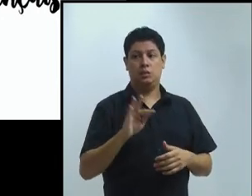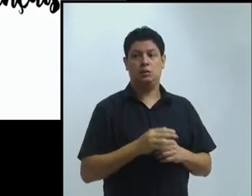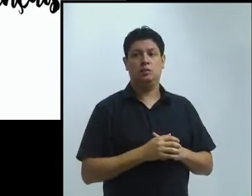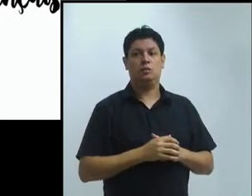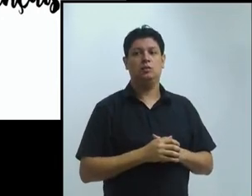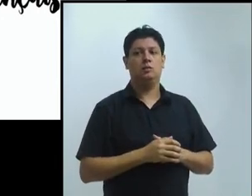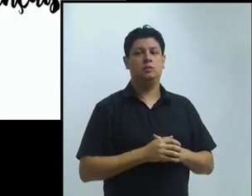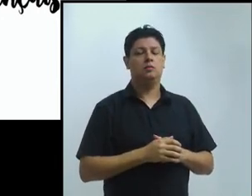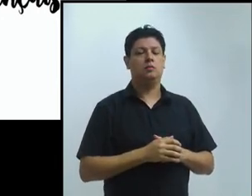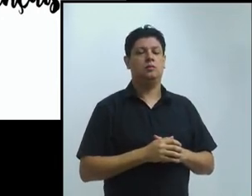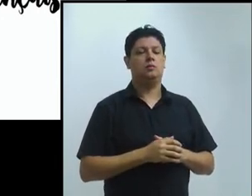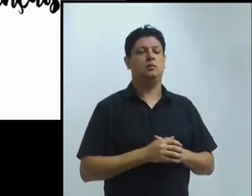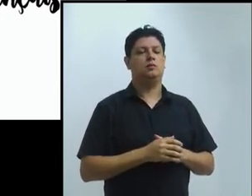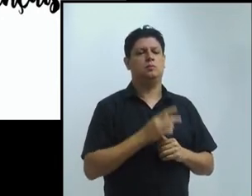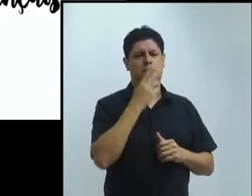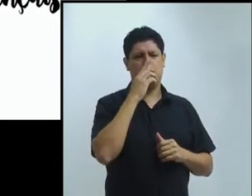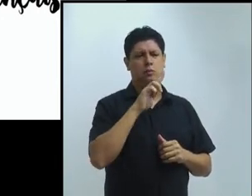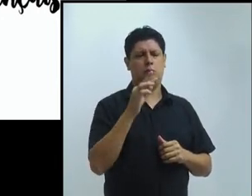E, virem-se!